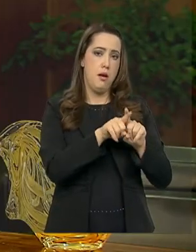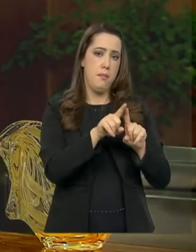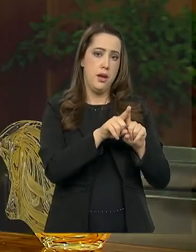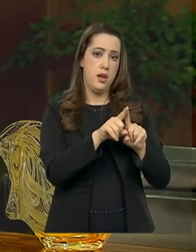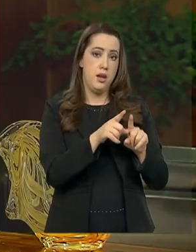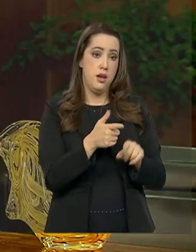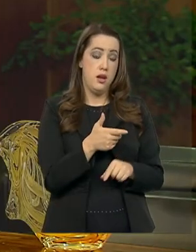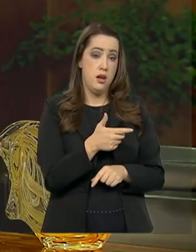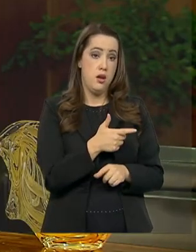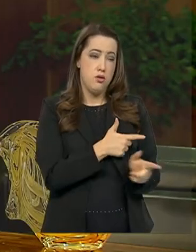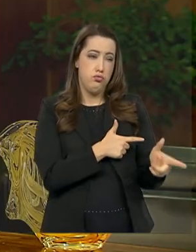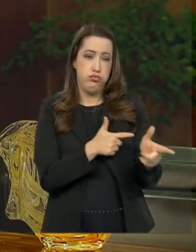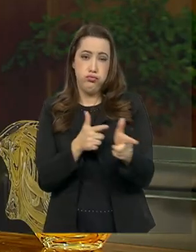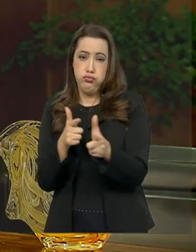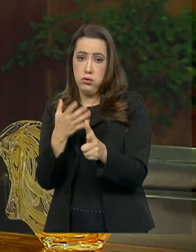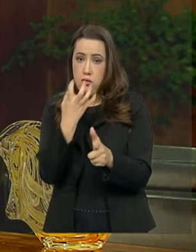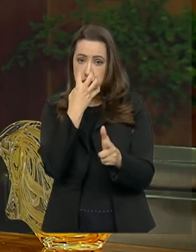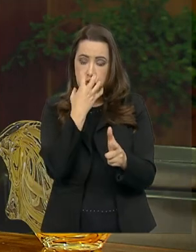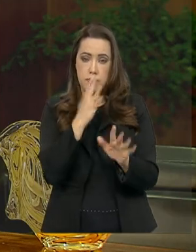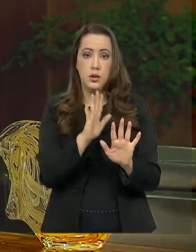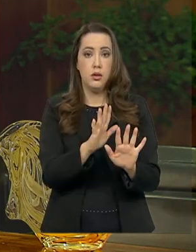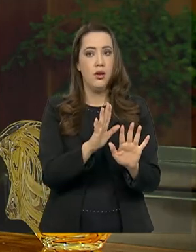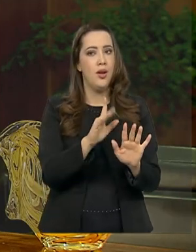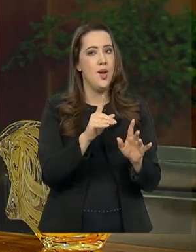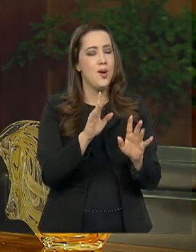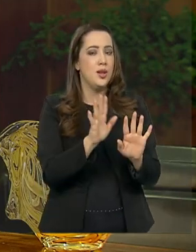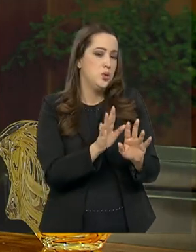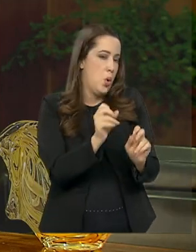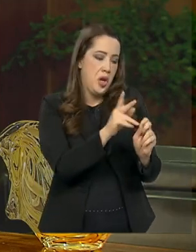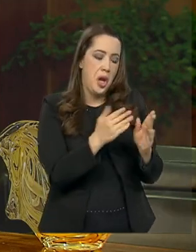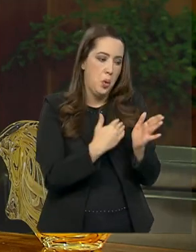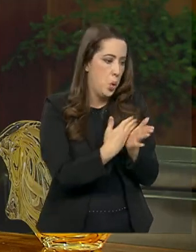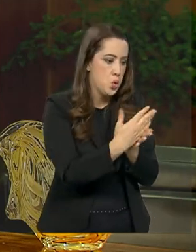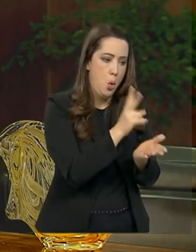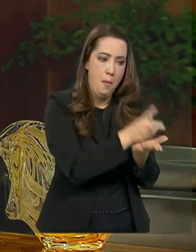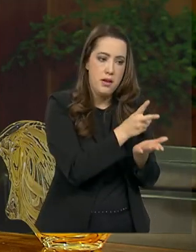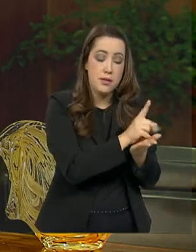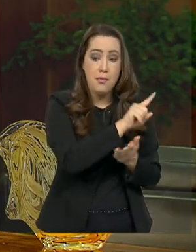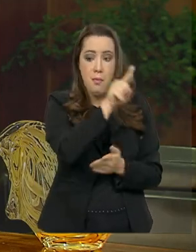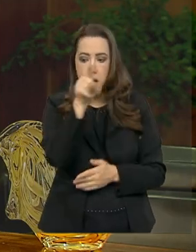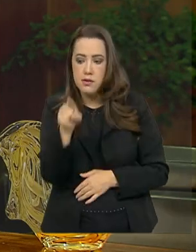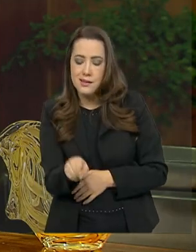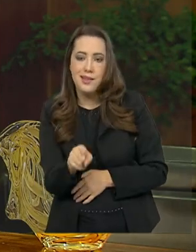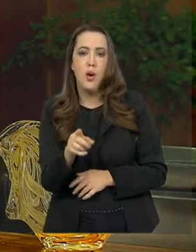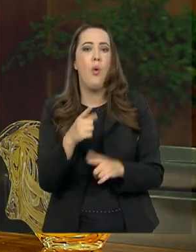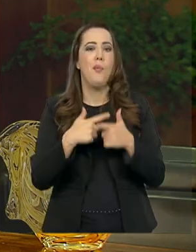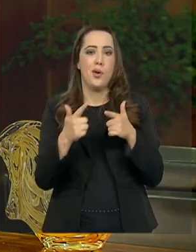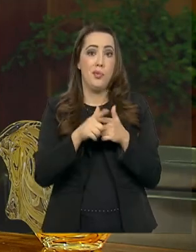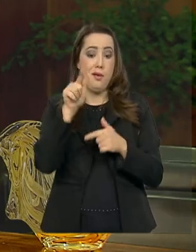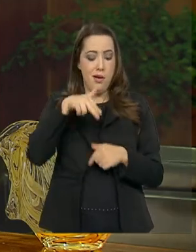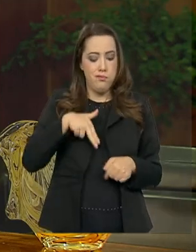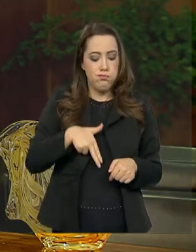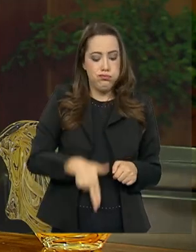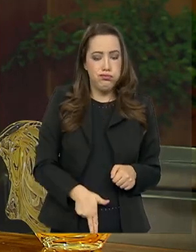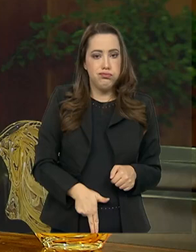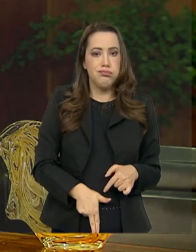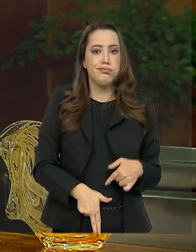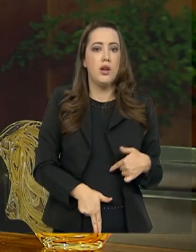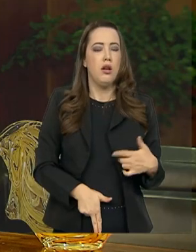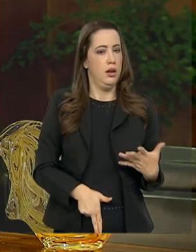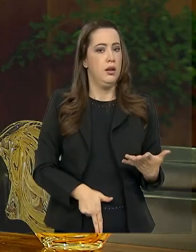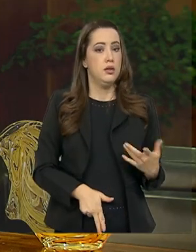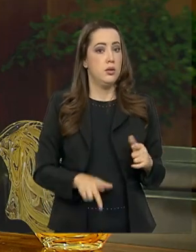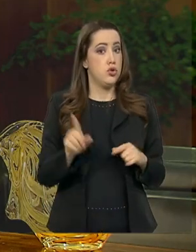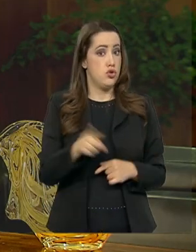era a porte de arma, para que as pessoas pudessem ter o direito de portar arma de fogo. Nós retiramos o decreto, voltando à regulamentação